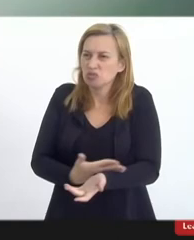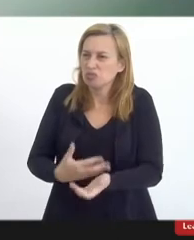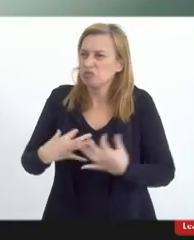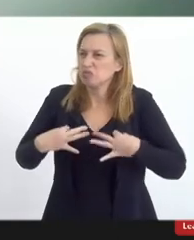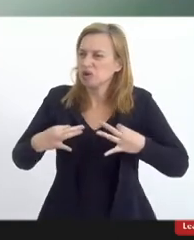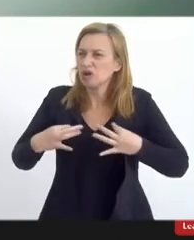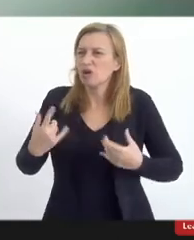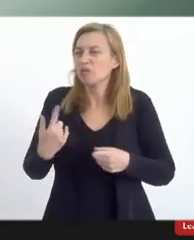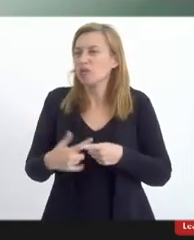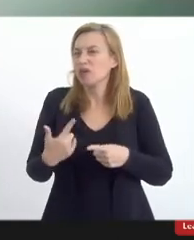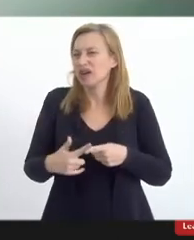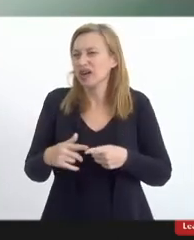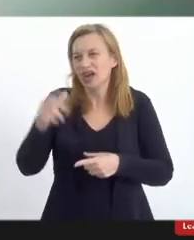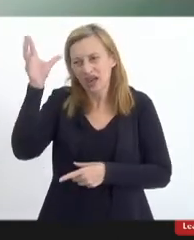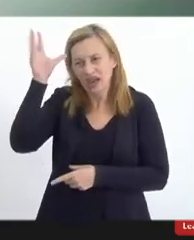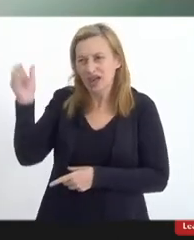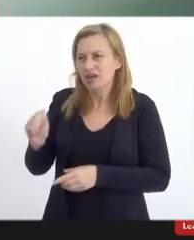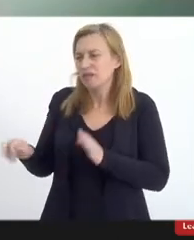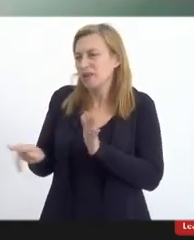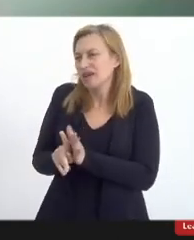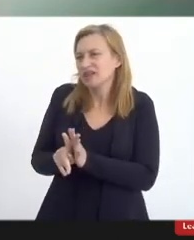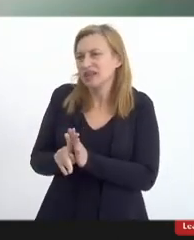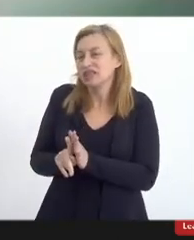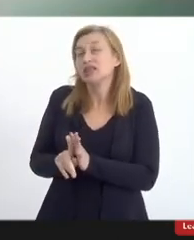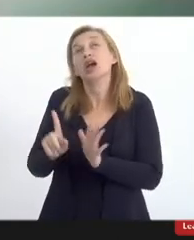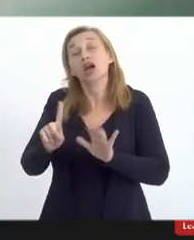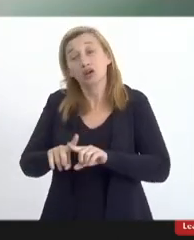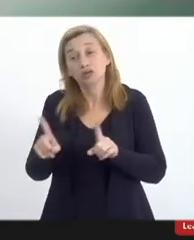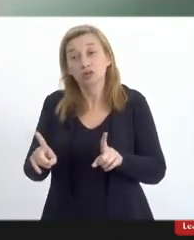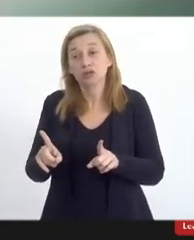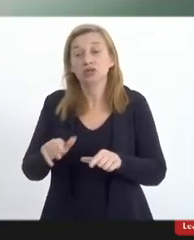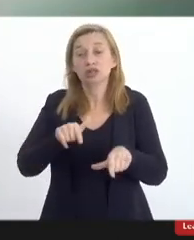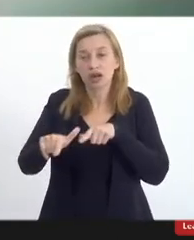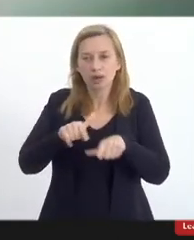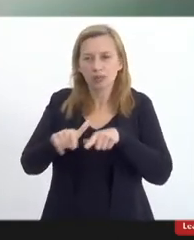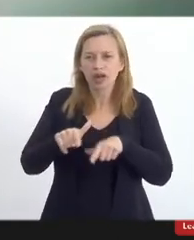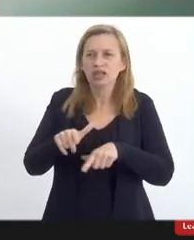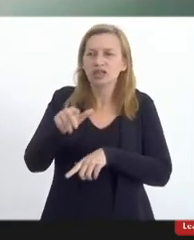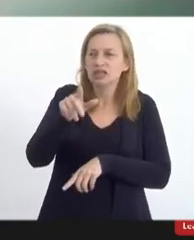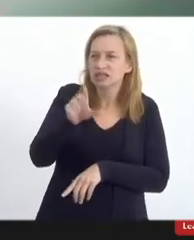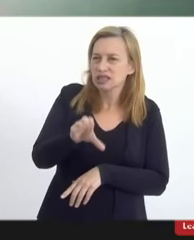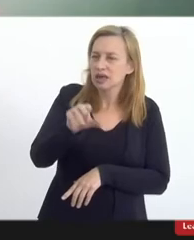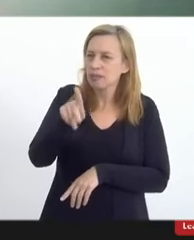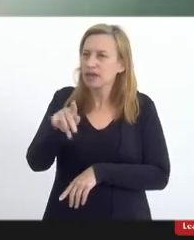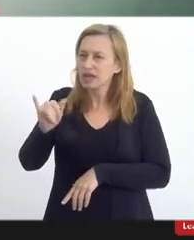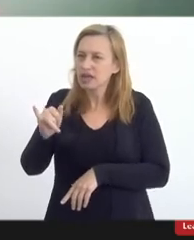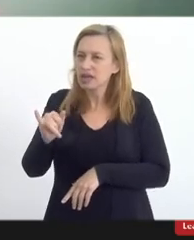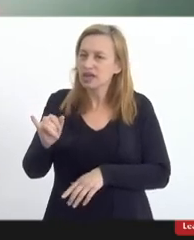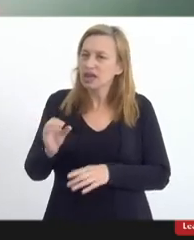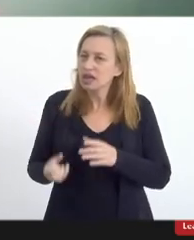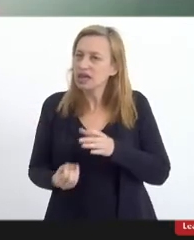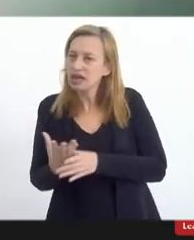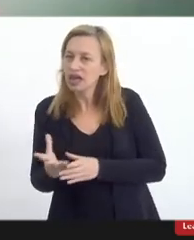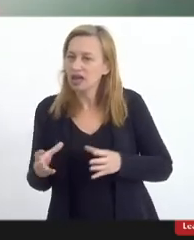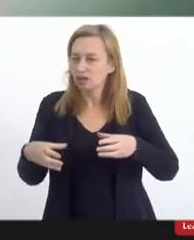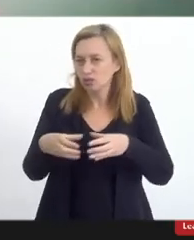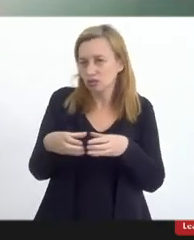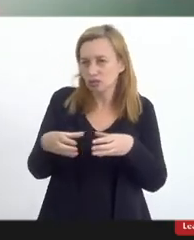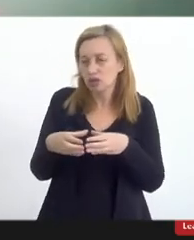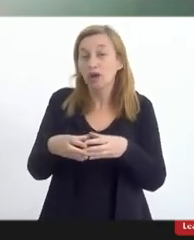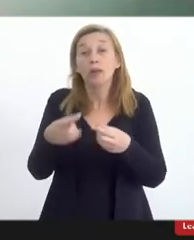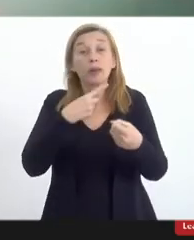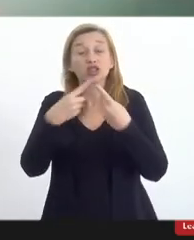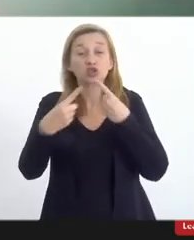religiosa então acho que é nosso papel enquanto CPI é instar as comissões permanentes né é para